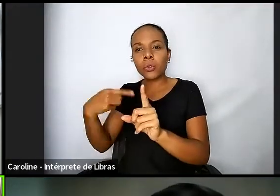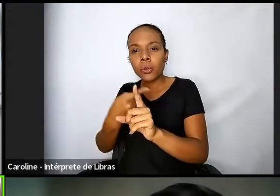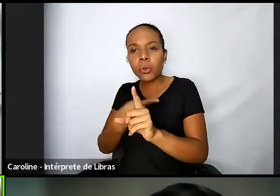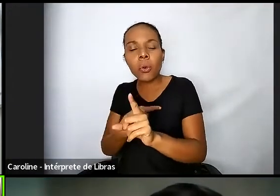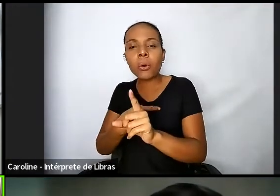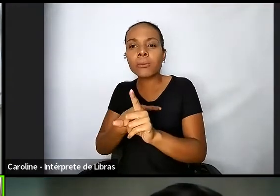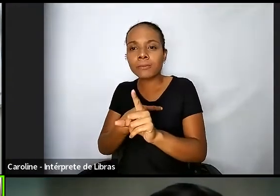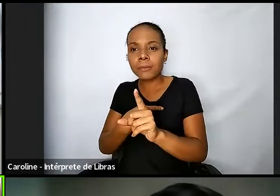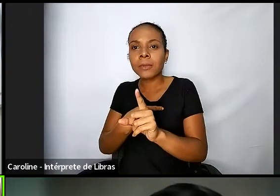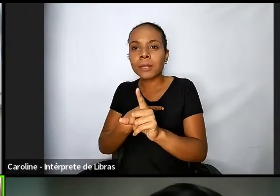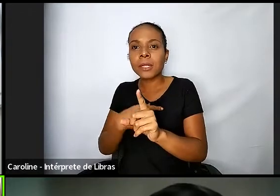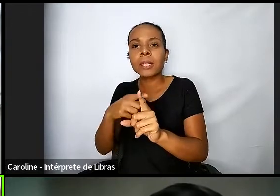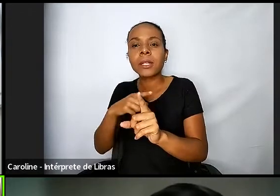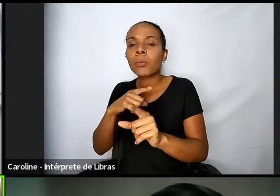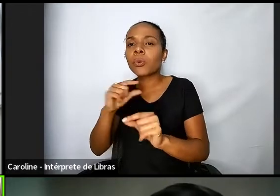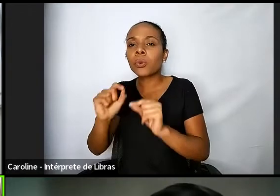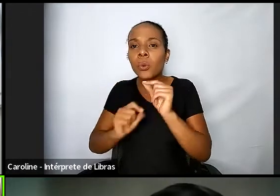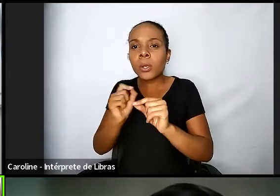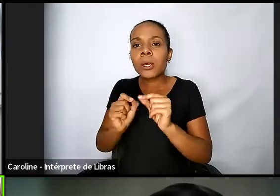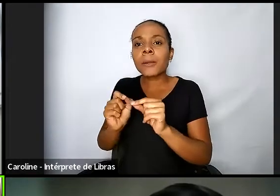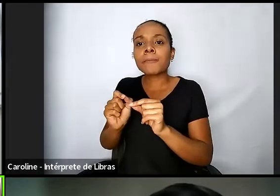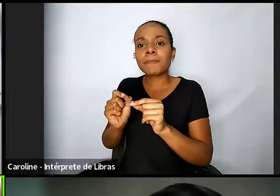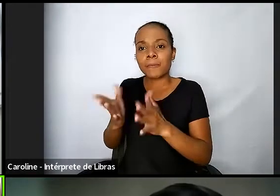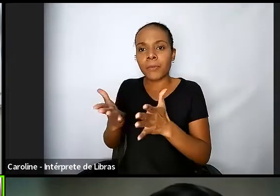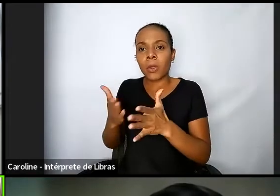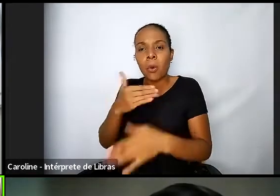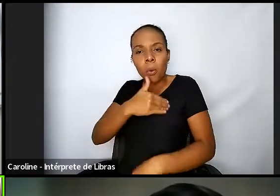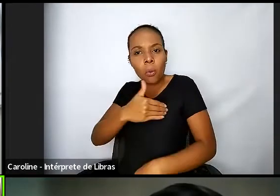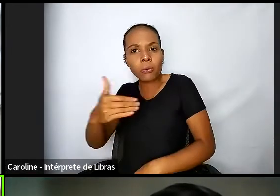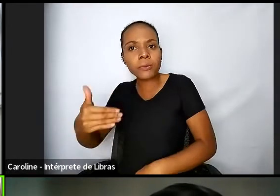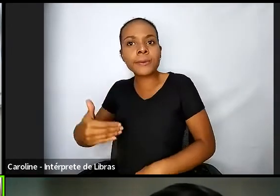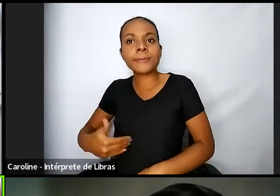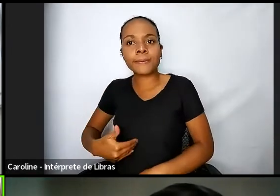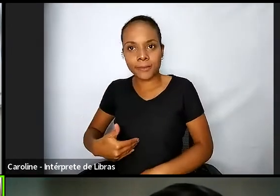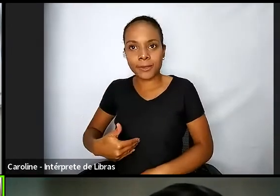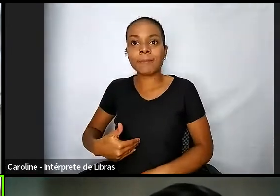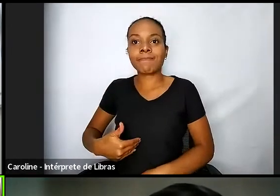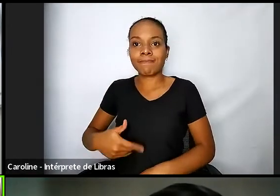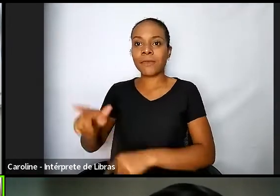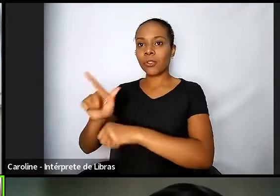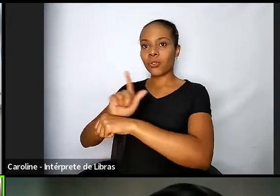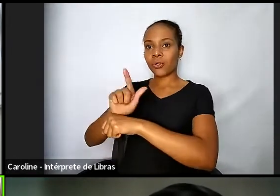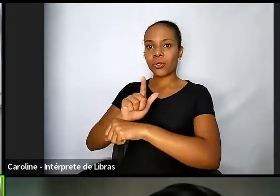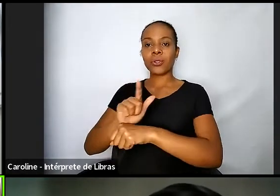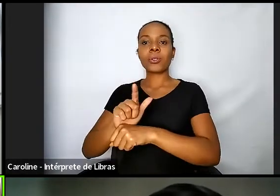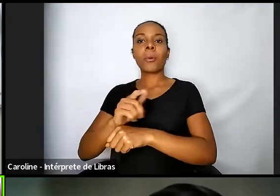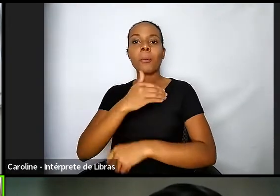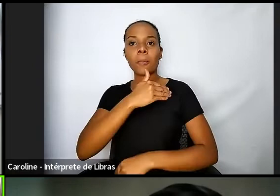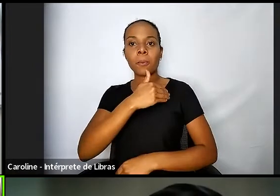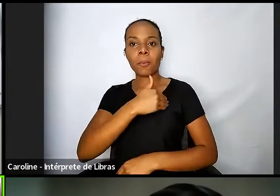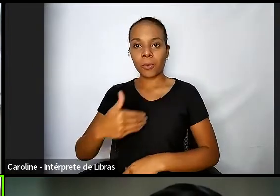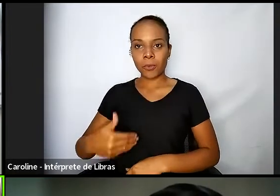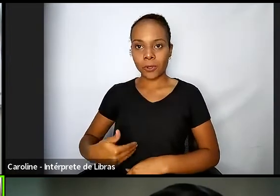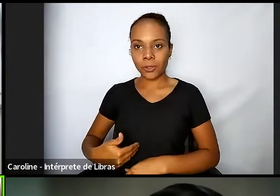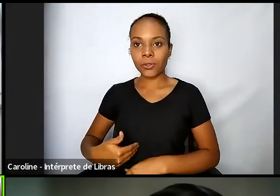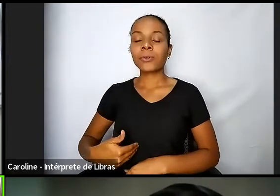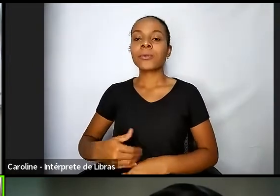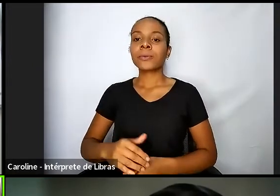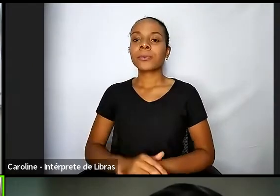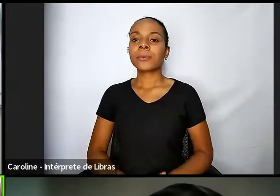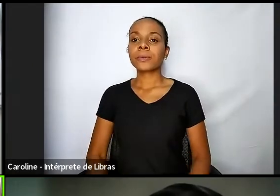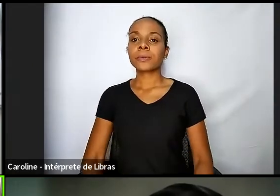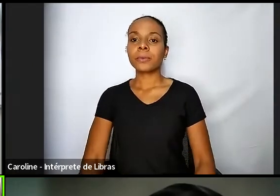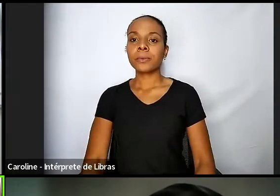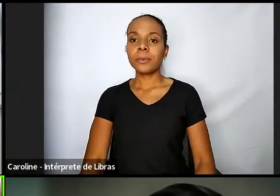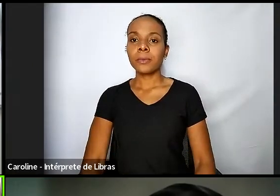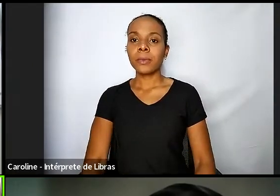e gestão das políticas a fim de que nós tenhamos então essa inclusão permanente desses novos fluxos e